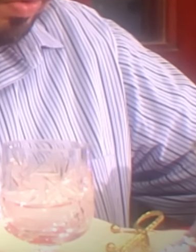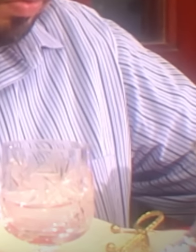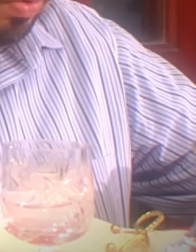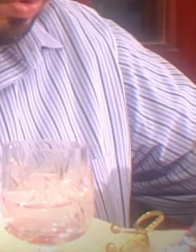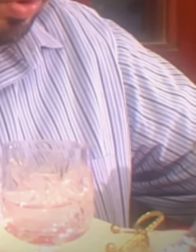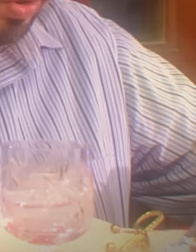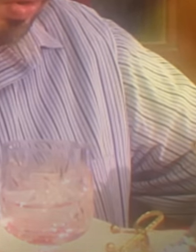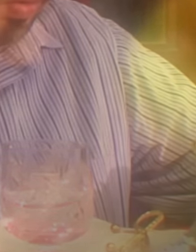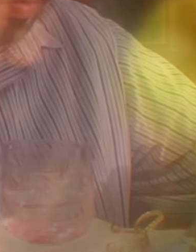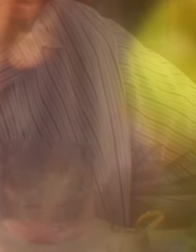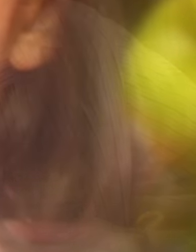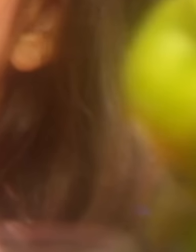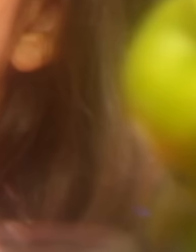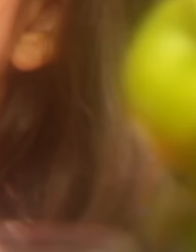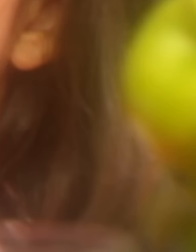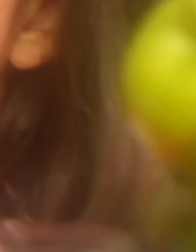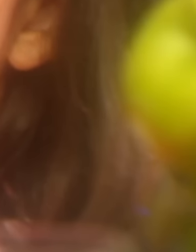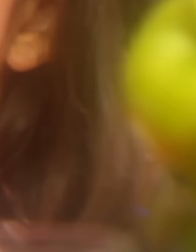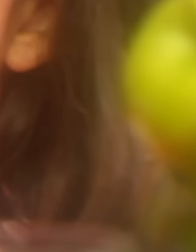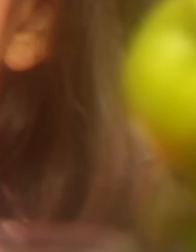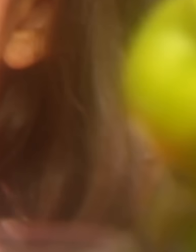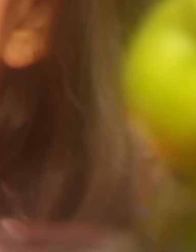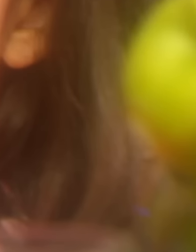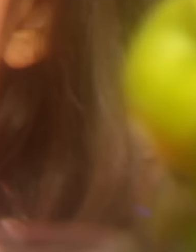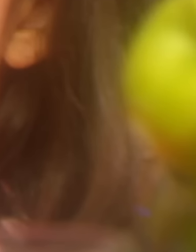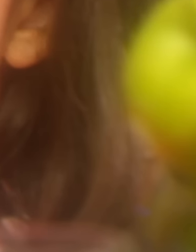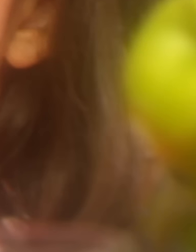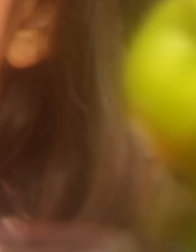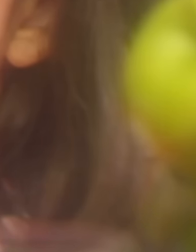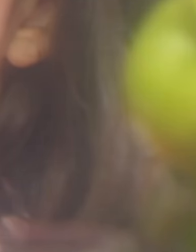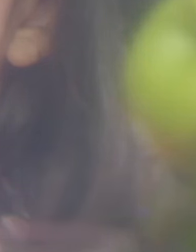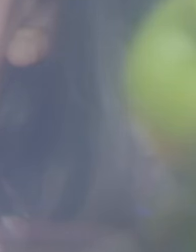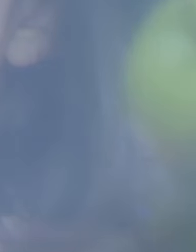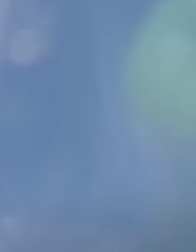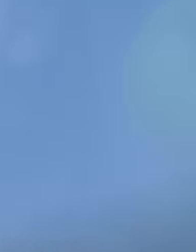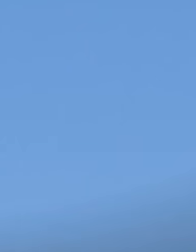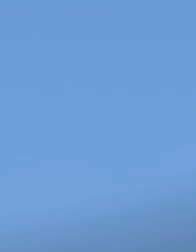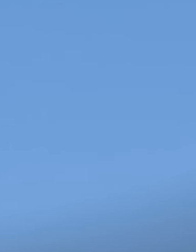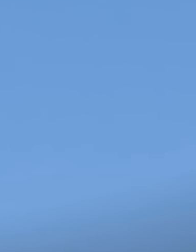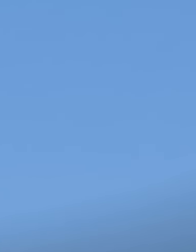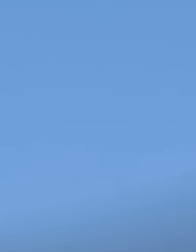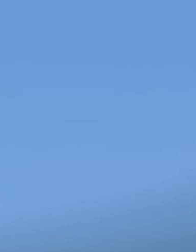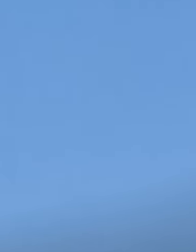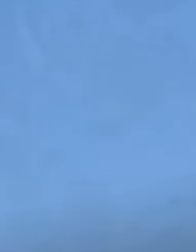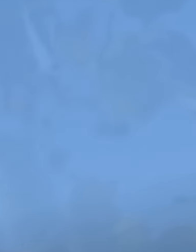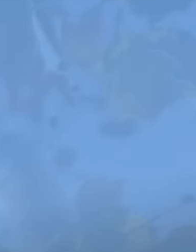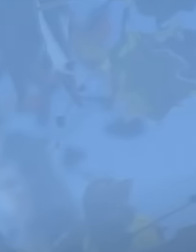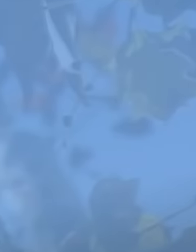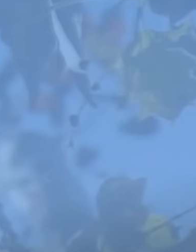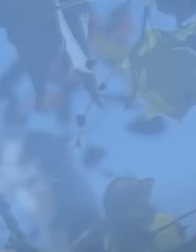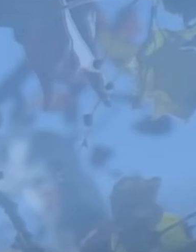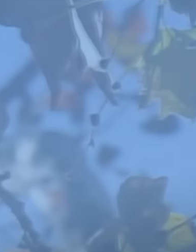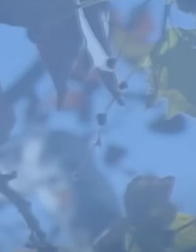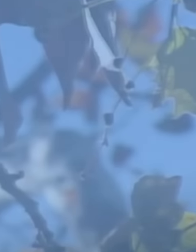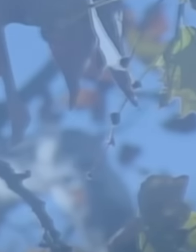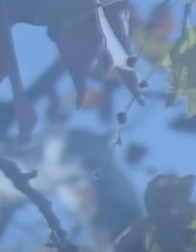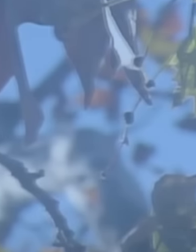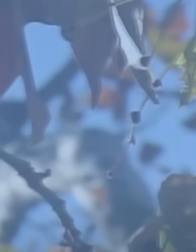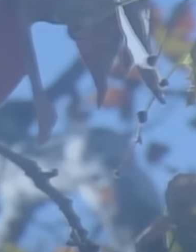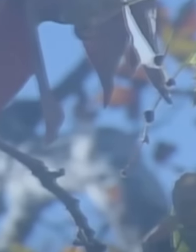agradecer. Pois só